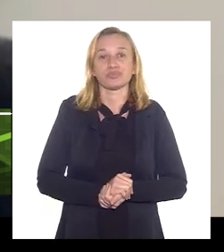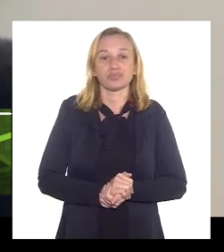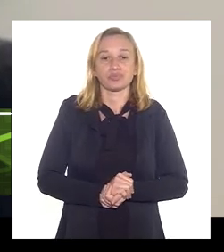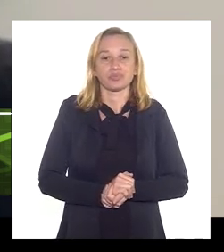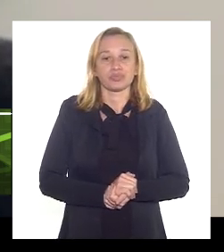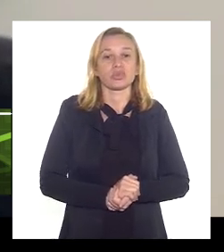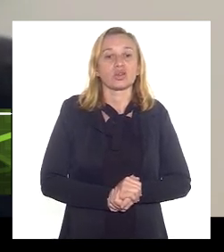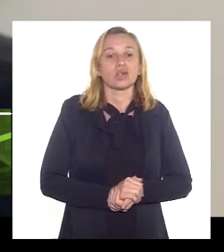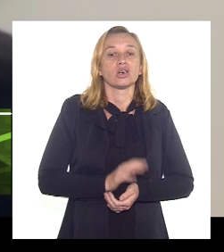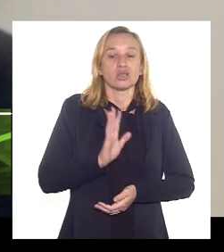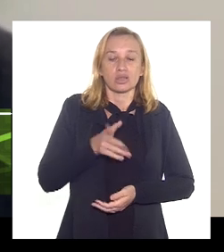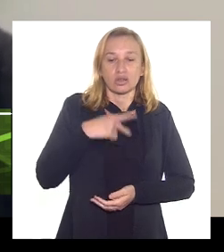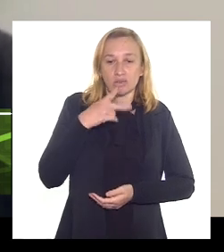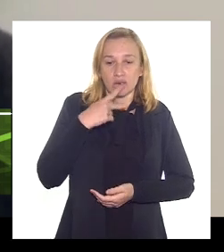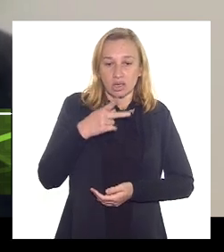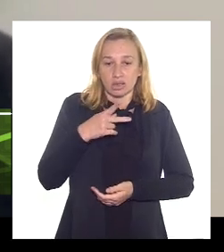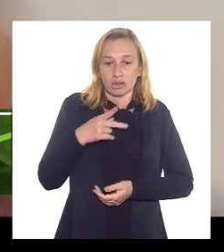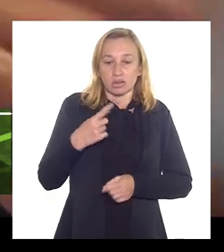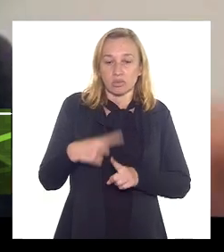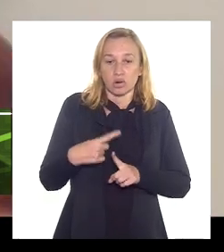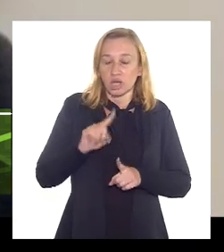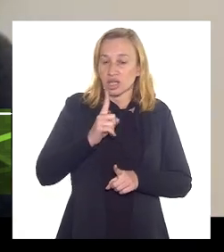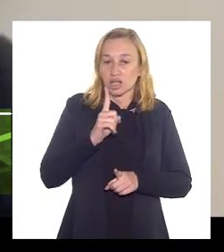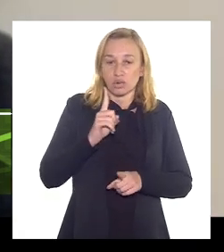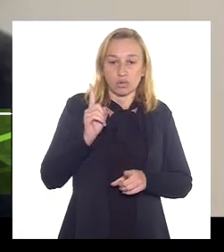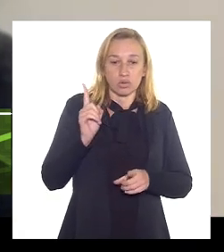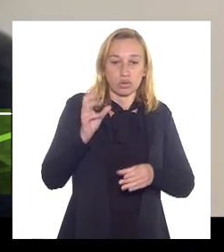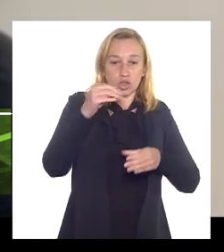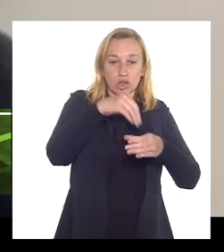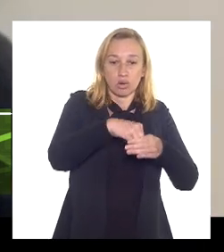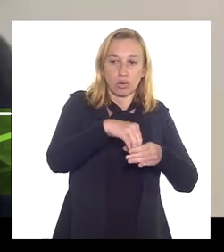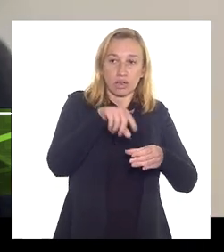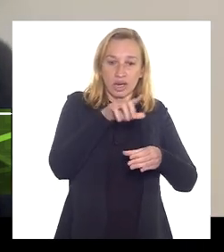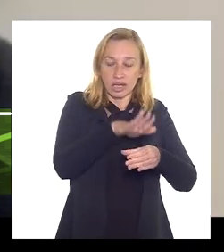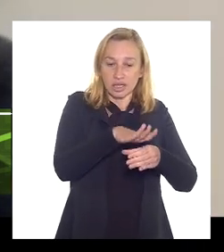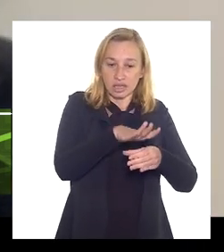Esse eu estou comentando em separado também porque ele não está ele não se encontra lá no